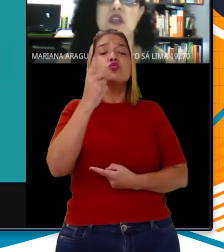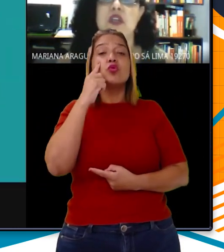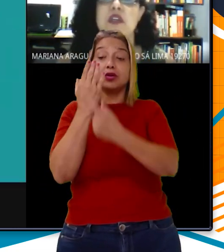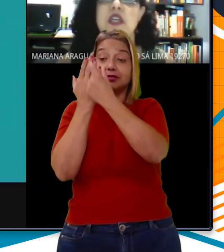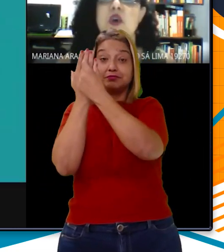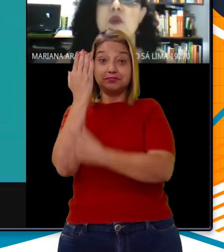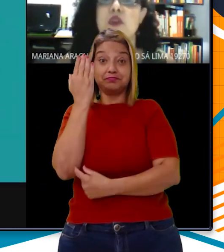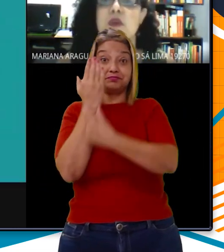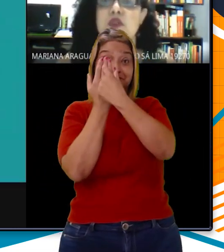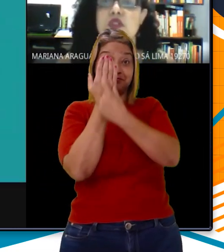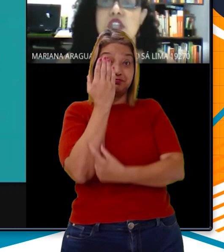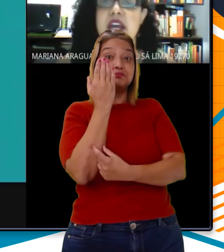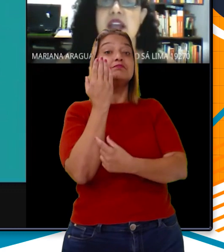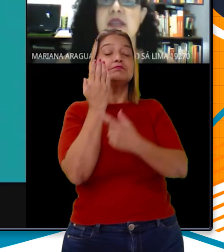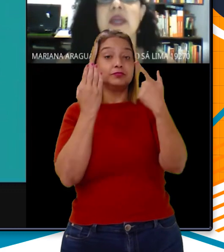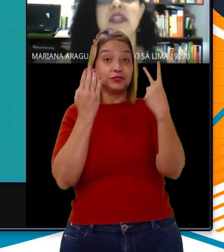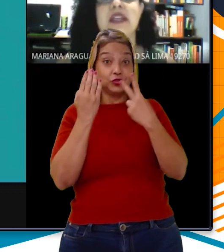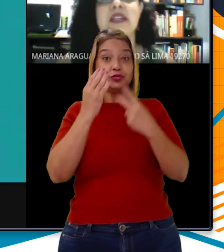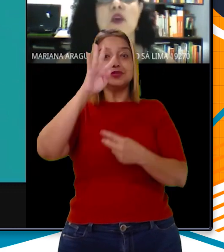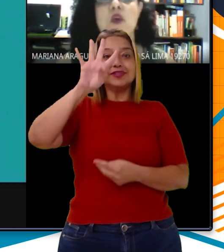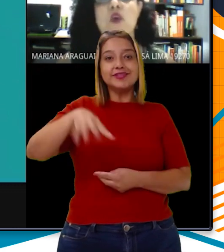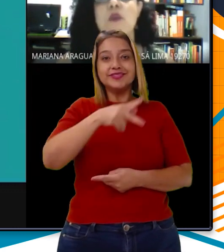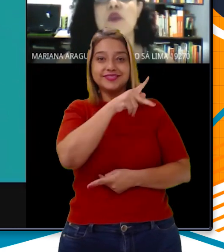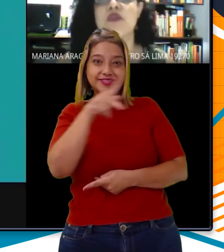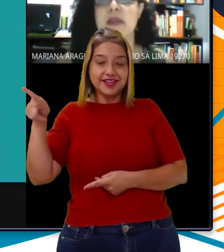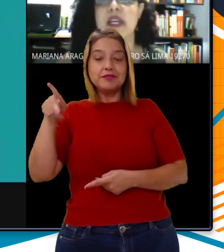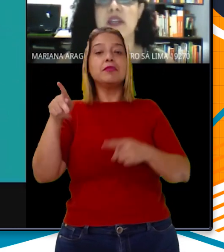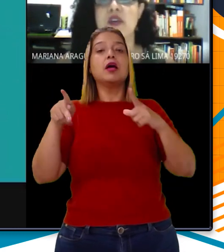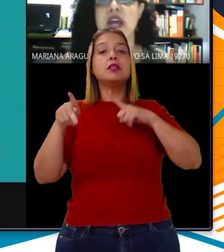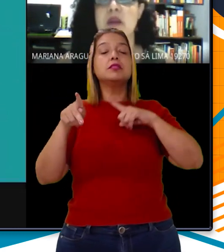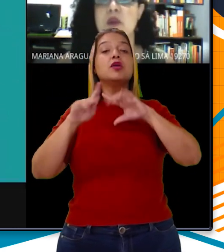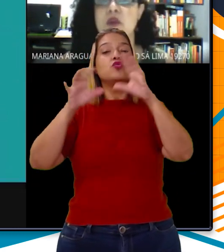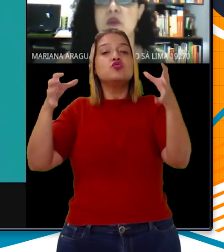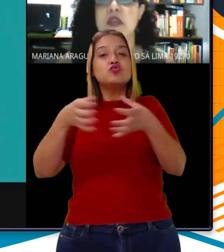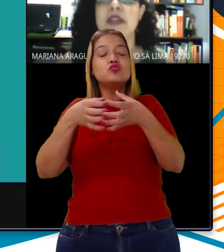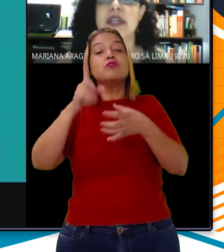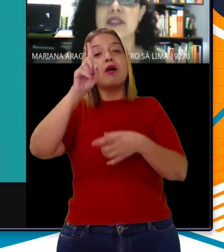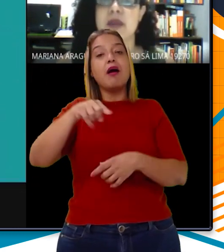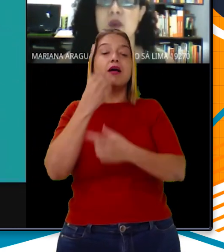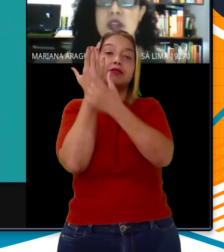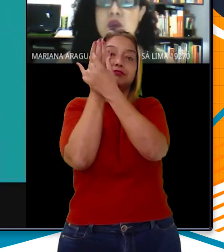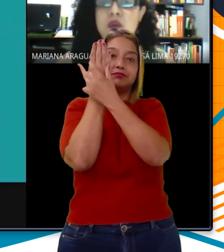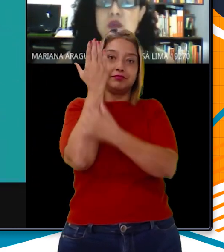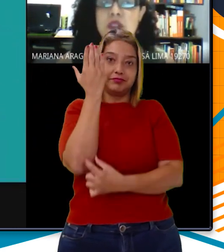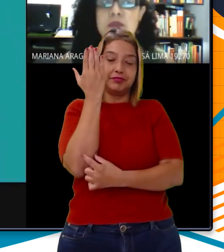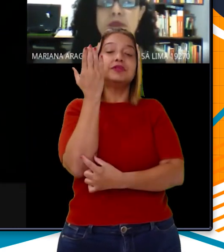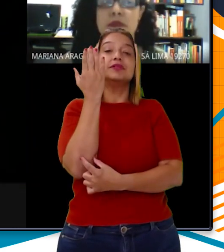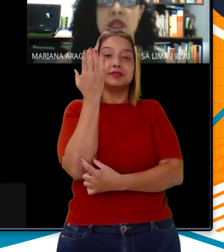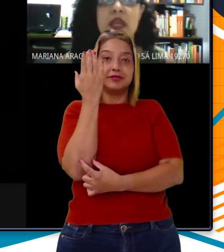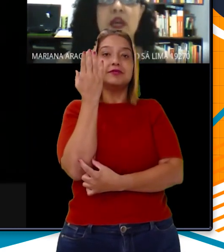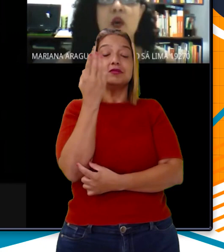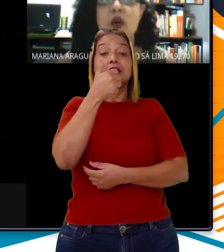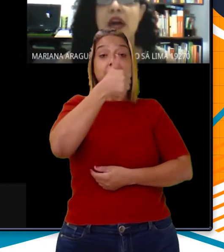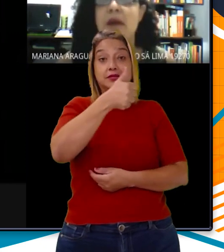linha da tabela periódica. E como o nome sugere, pertence ao grupo ou família do carbono, na décima quarta coluna.